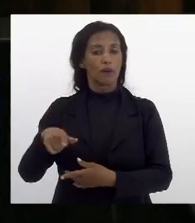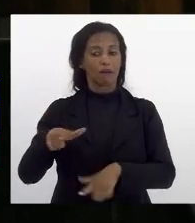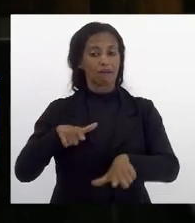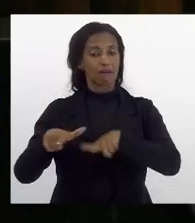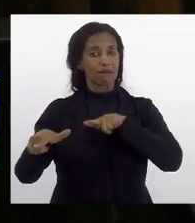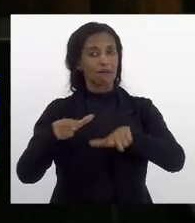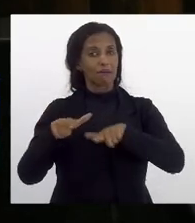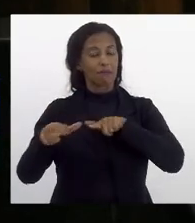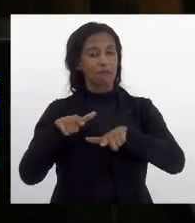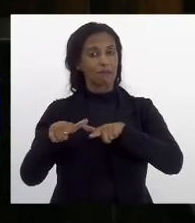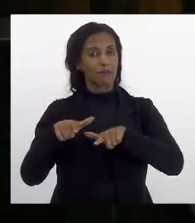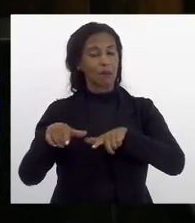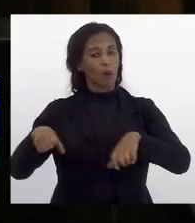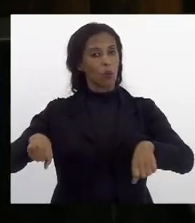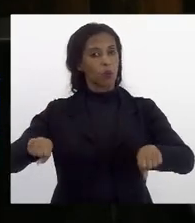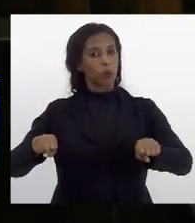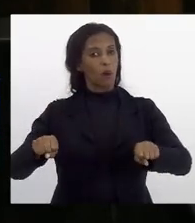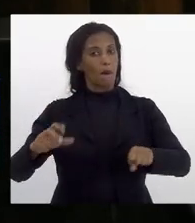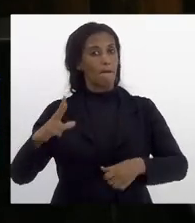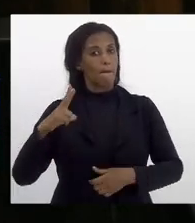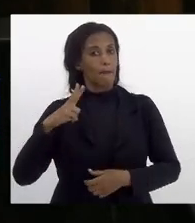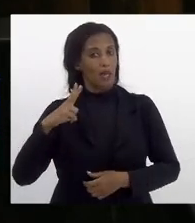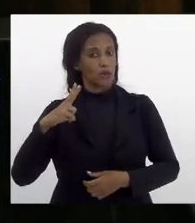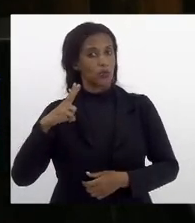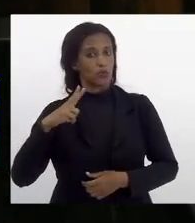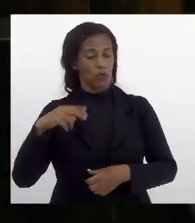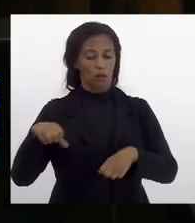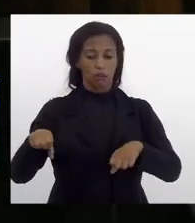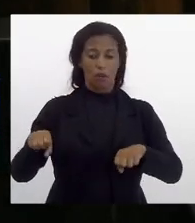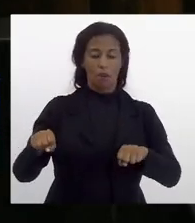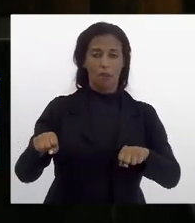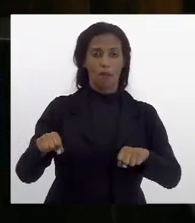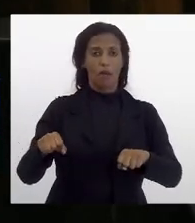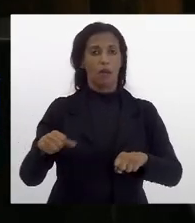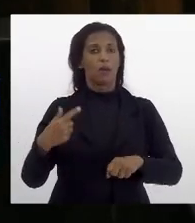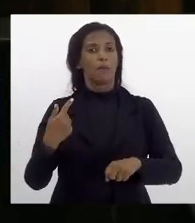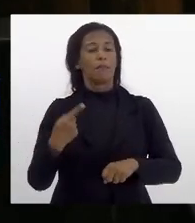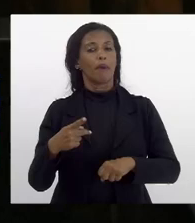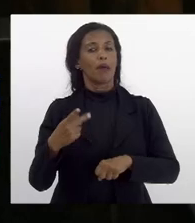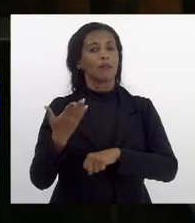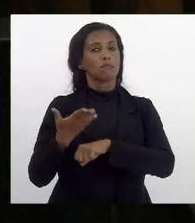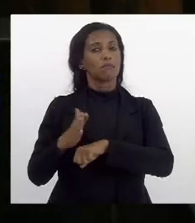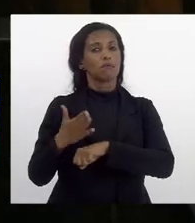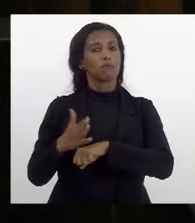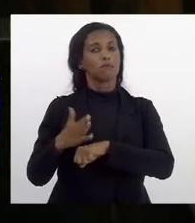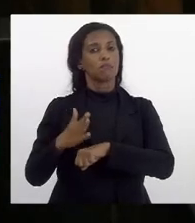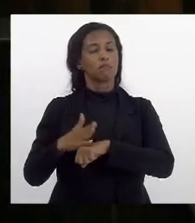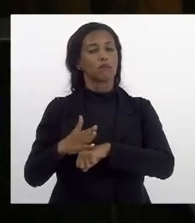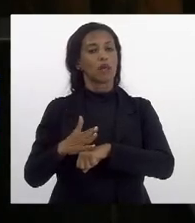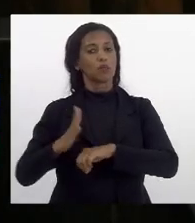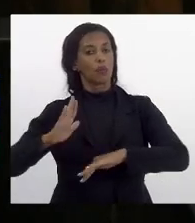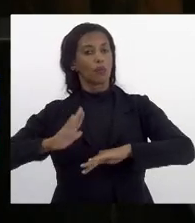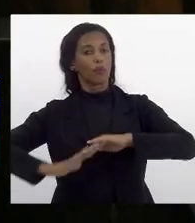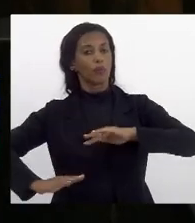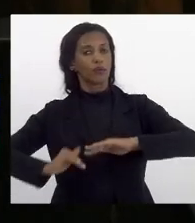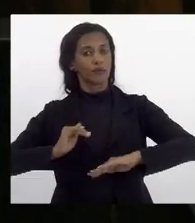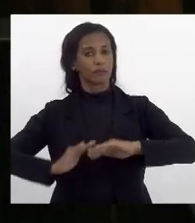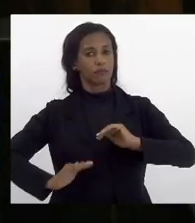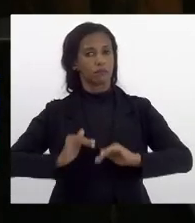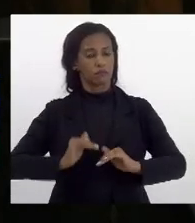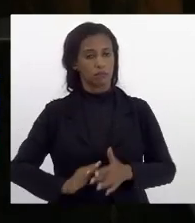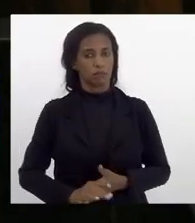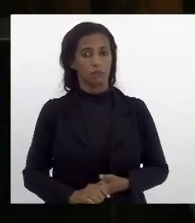de veículo particular para o exercício de sua atividade profissional